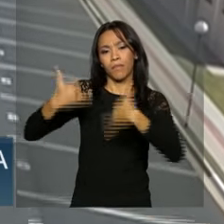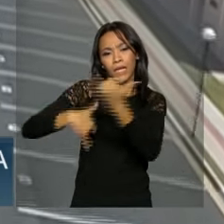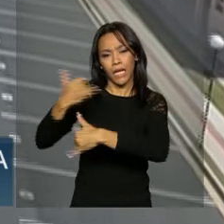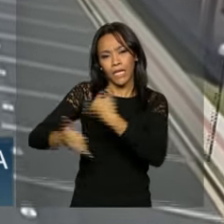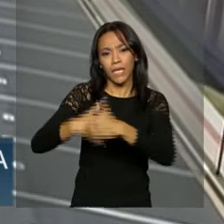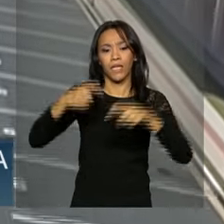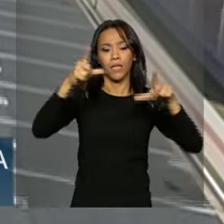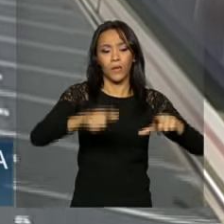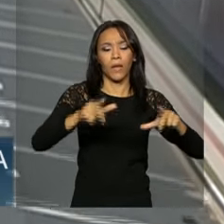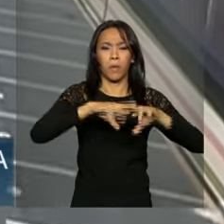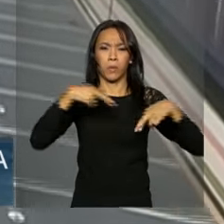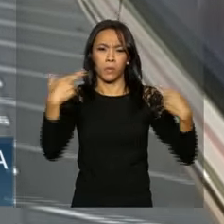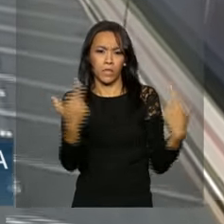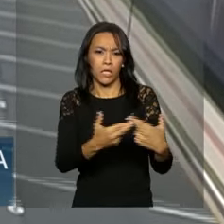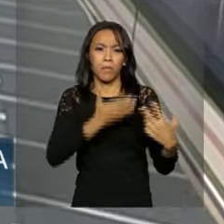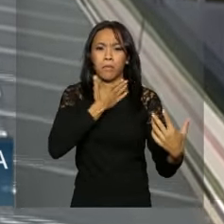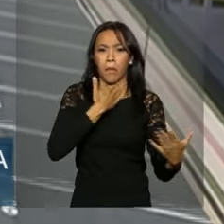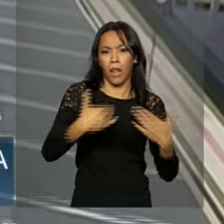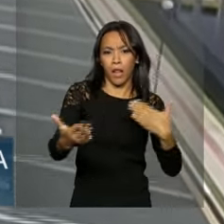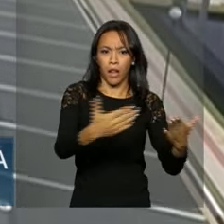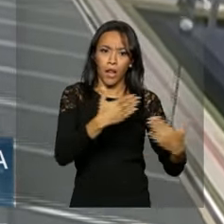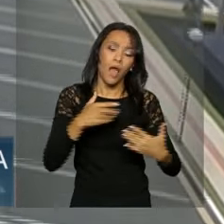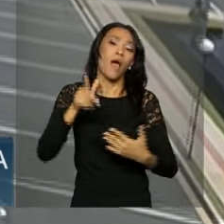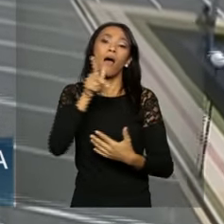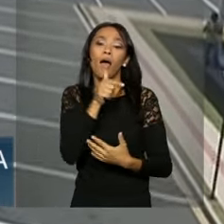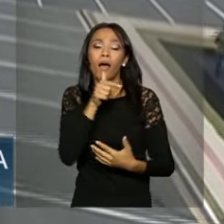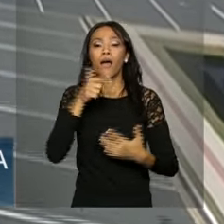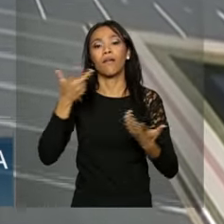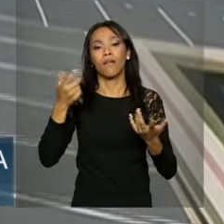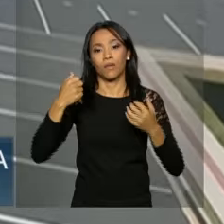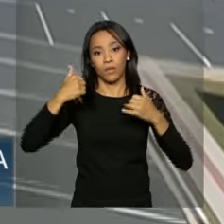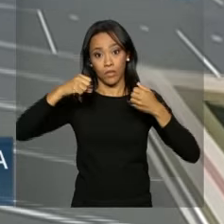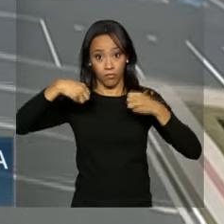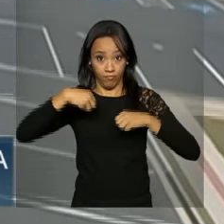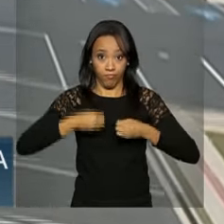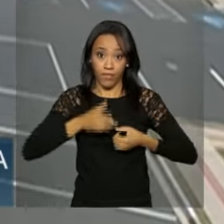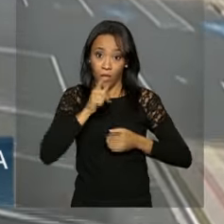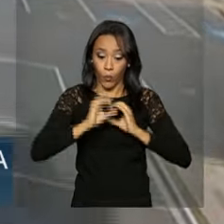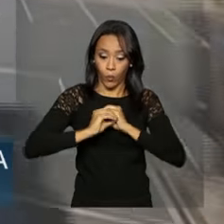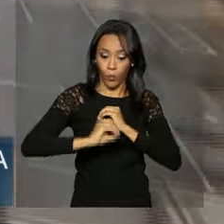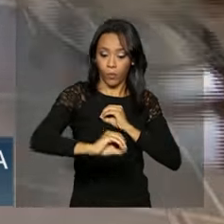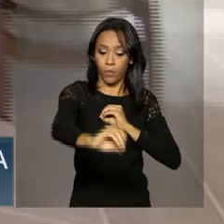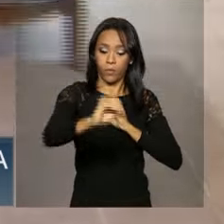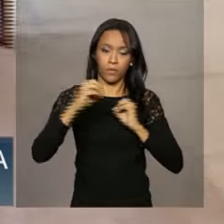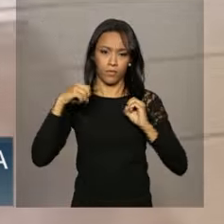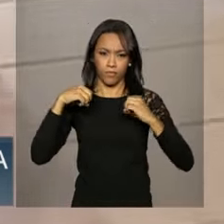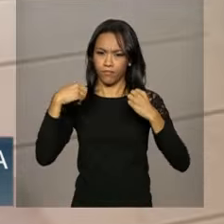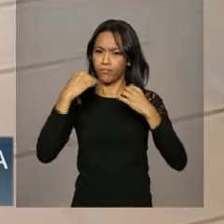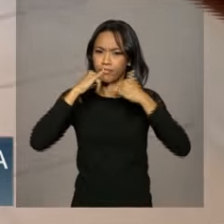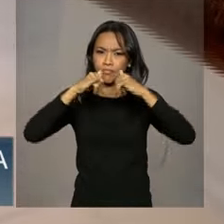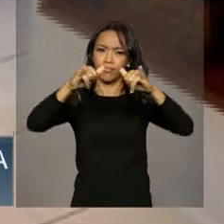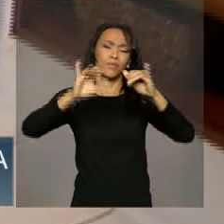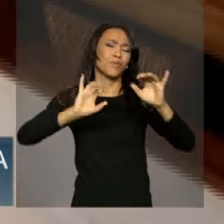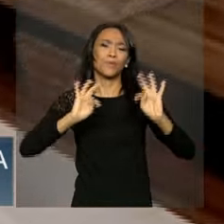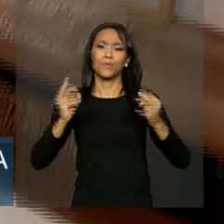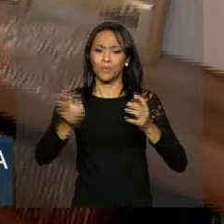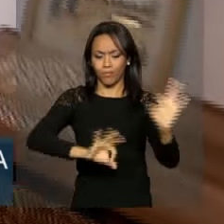comunitário, água, esgoto, energia elétrica, iluminação pública, pavimentação e urbanização.